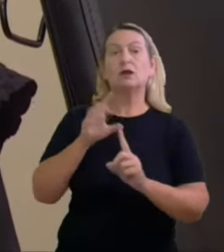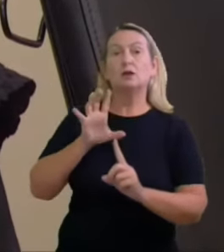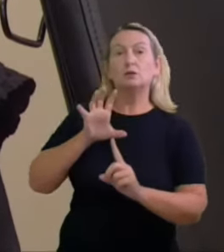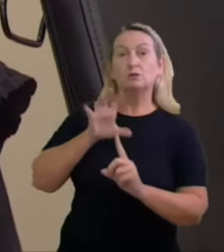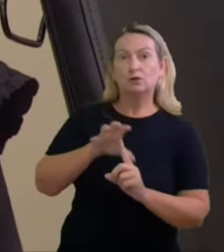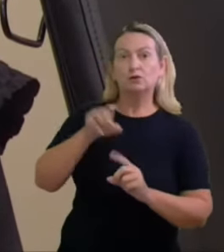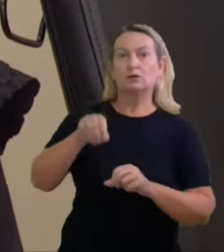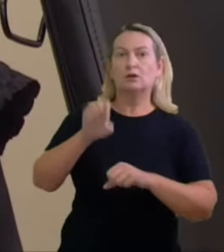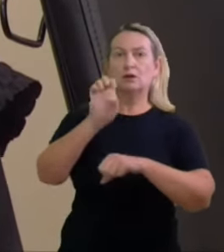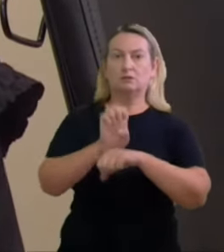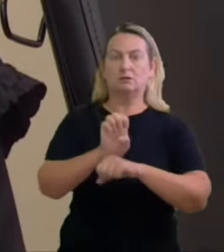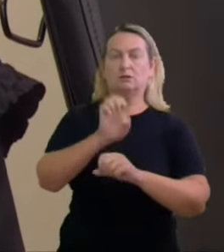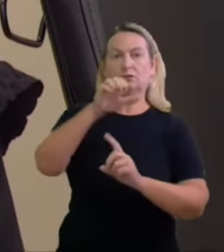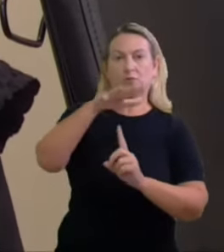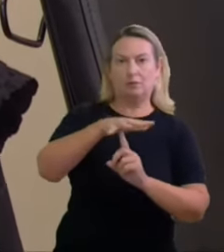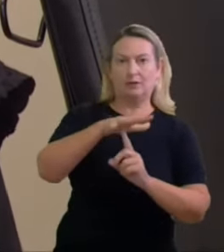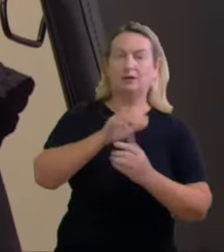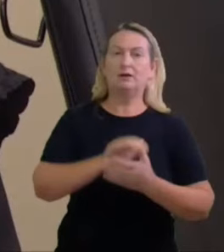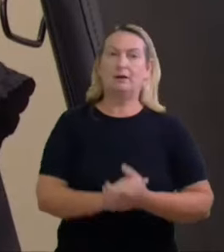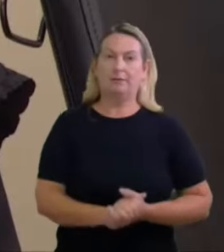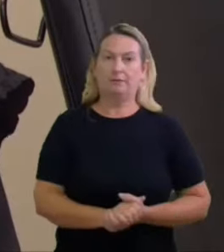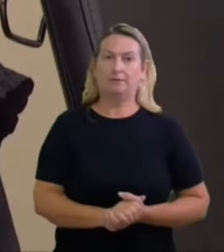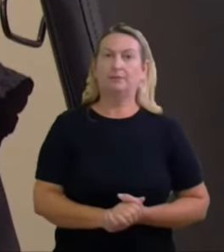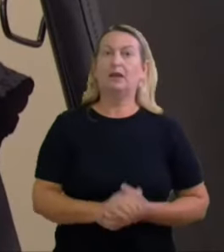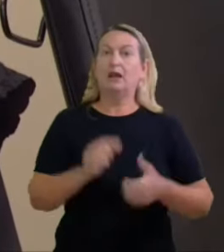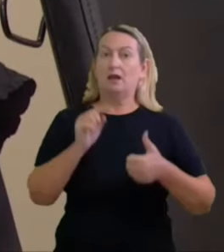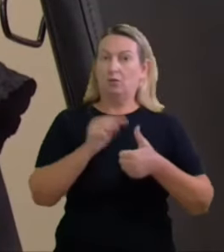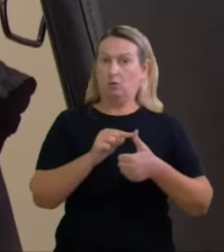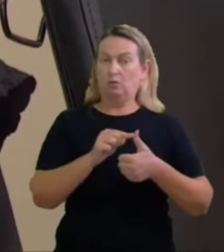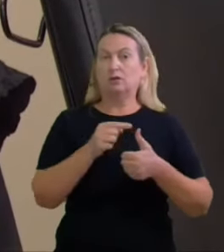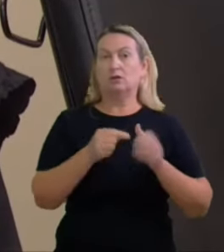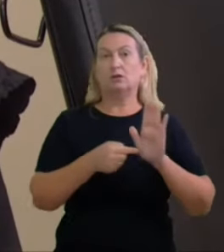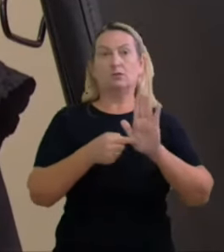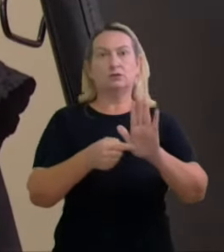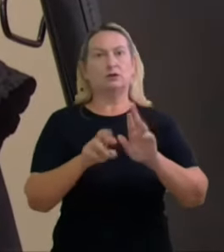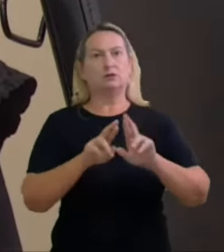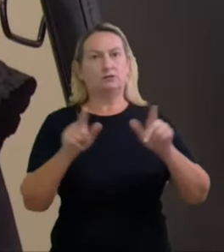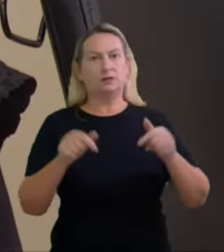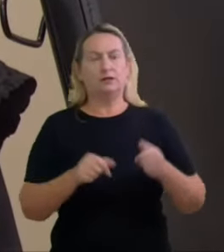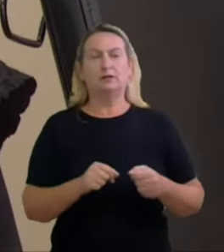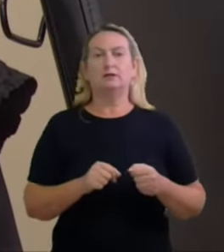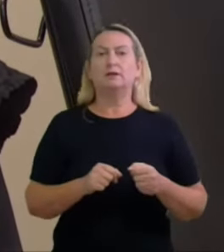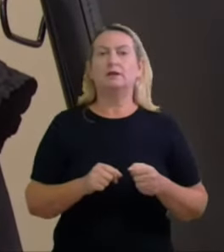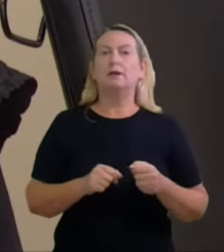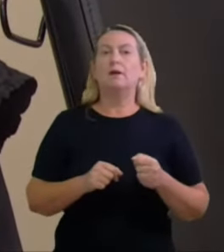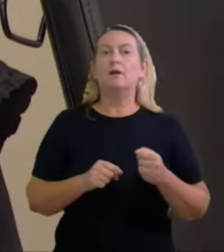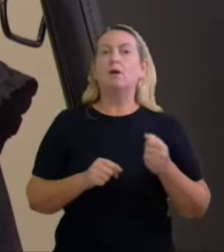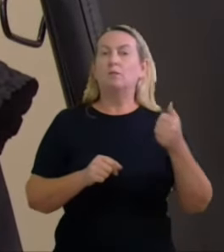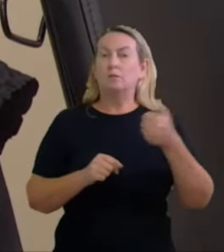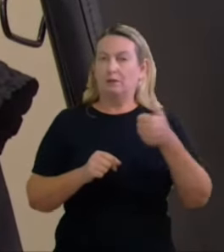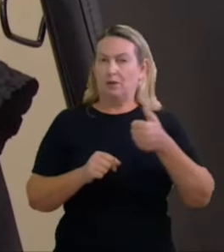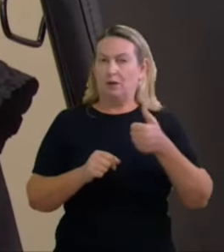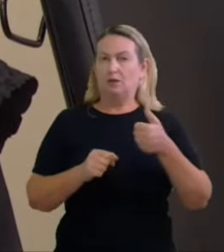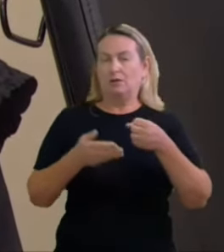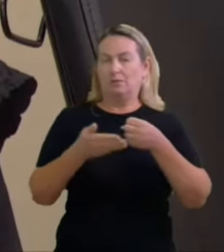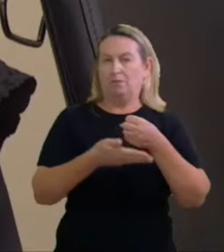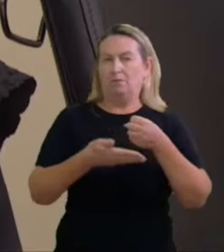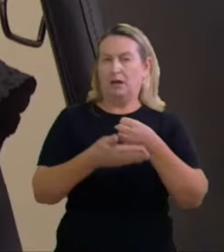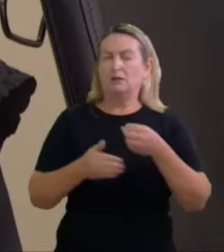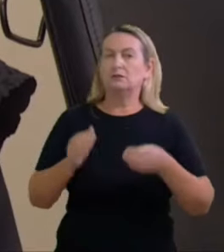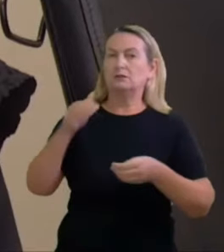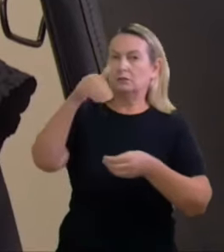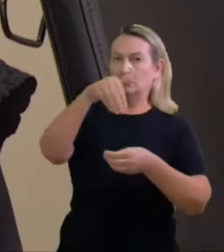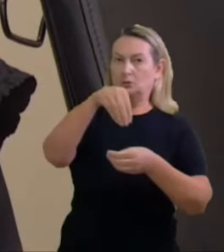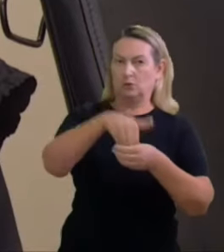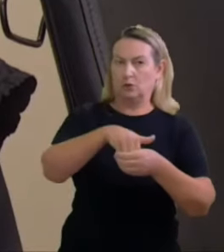Paraná essa é uma das distinções o primeiro item da fundamentação do voto de start irá